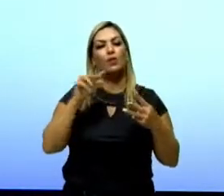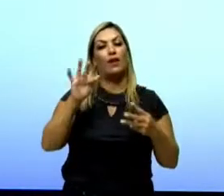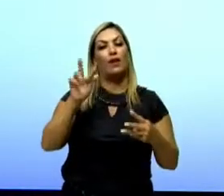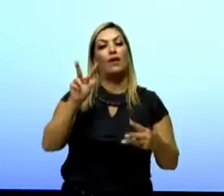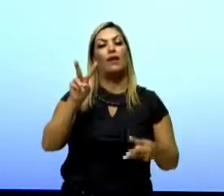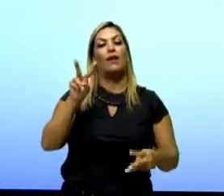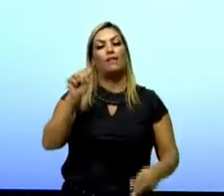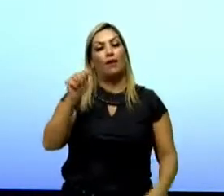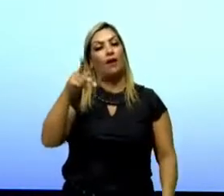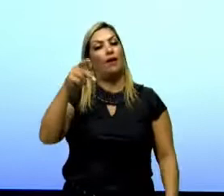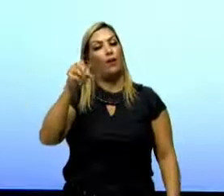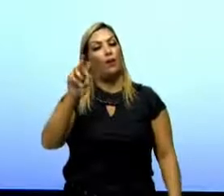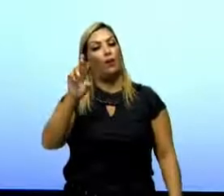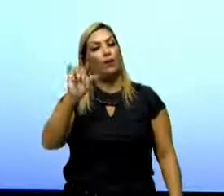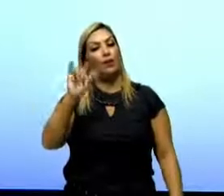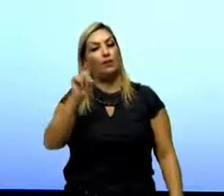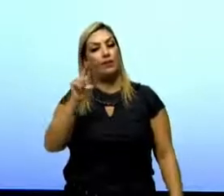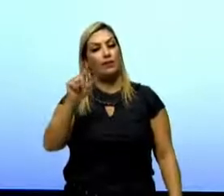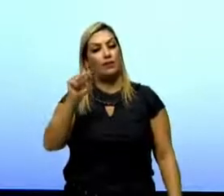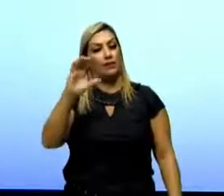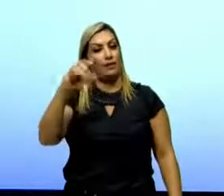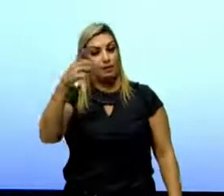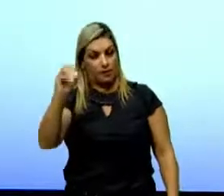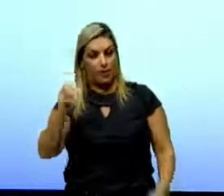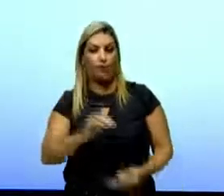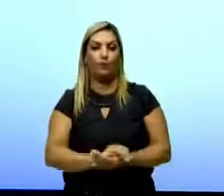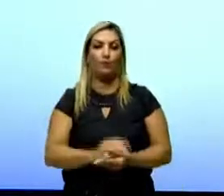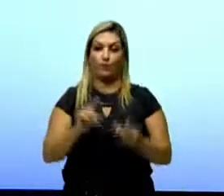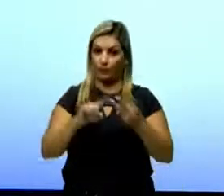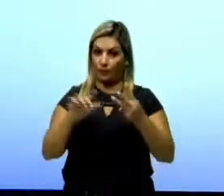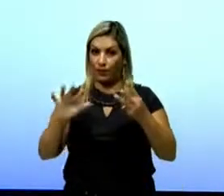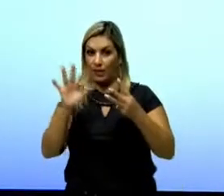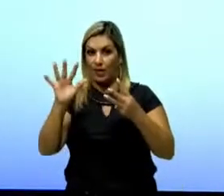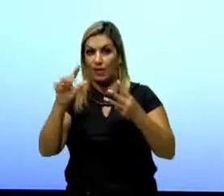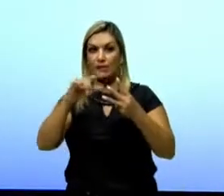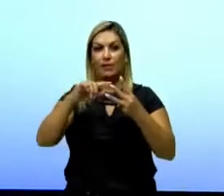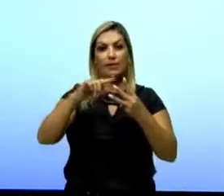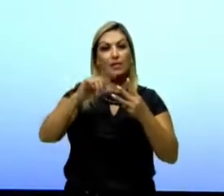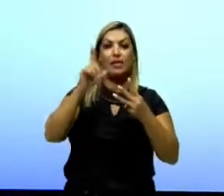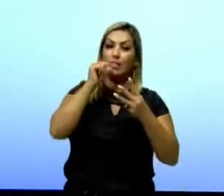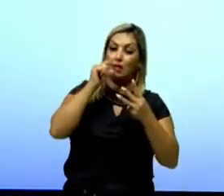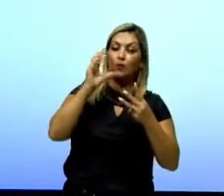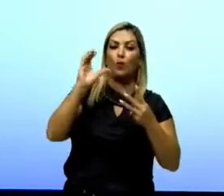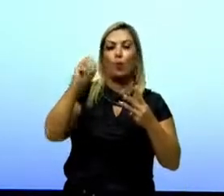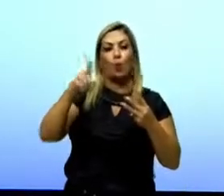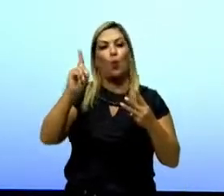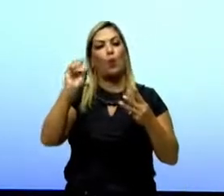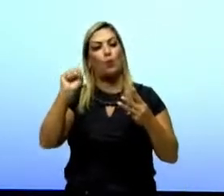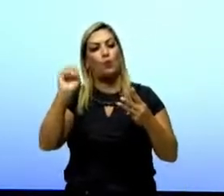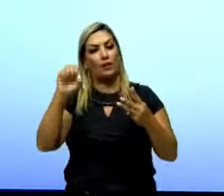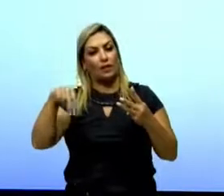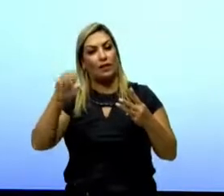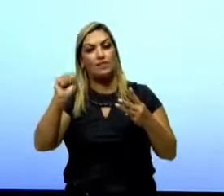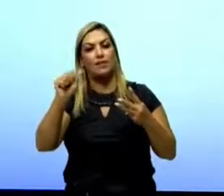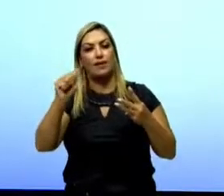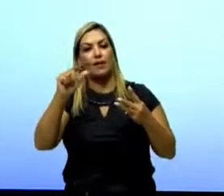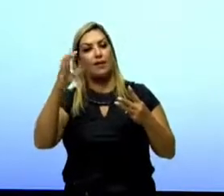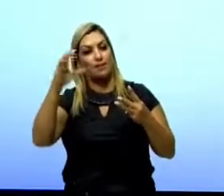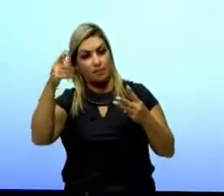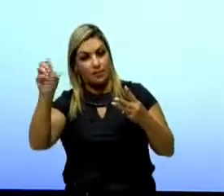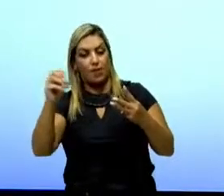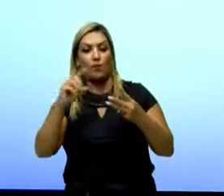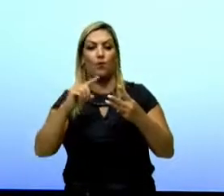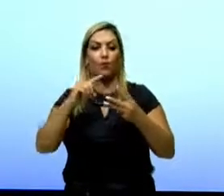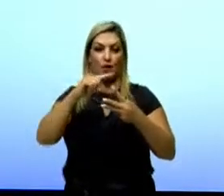vaporização. Entre o estado gás e o líquido, condensação. E entre o líquido e o sólido,